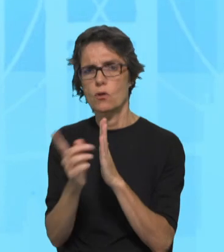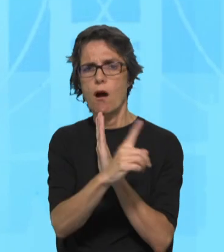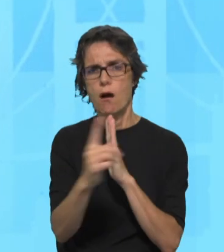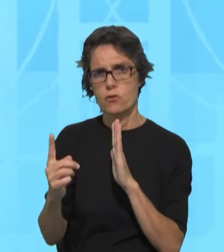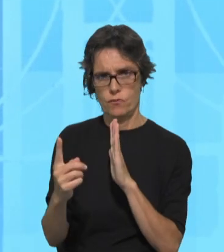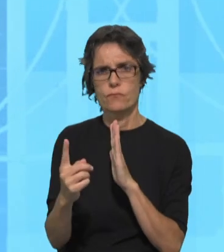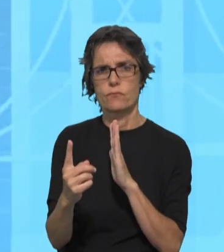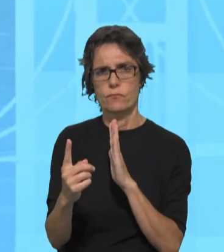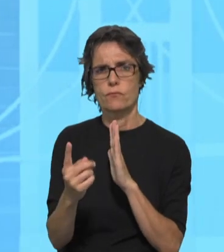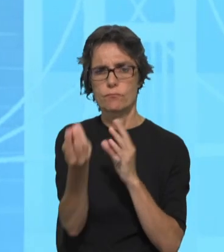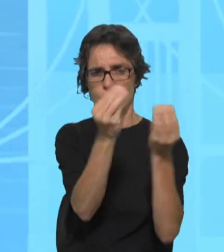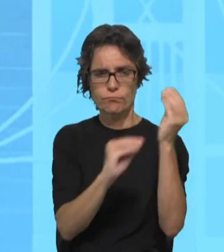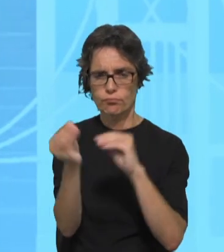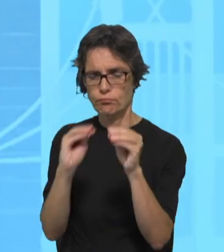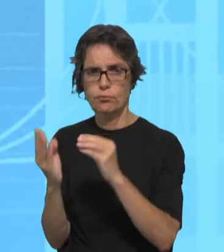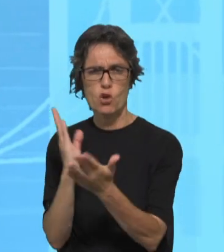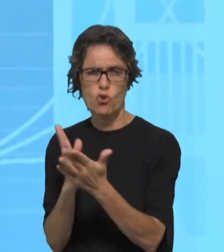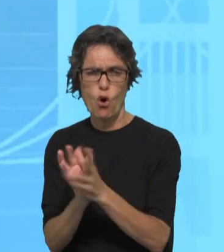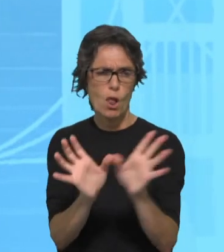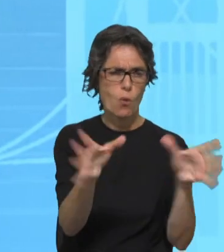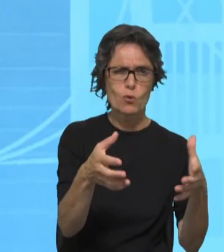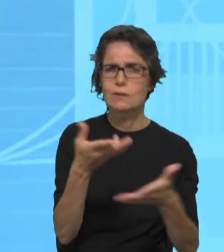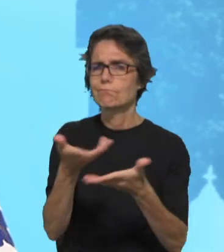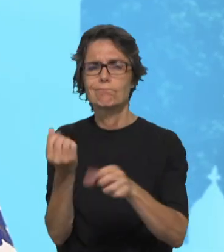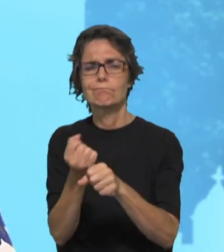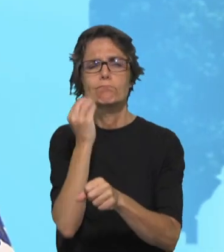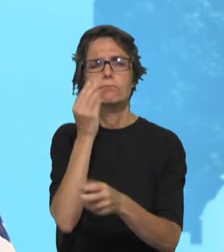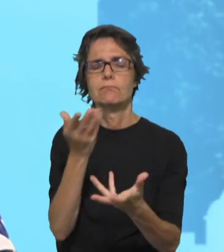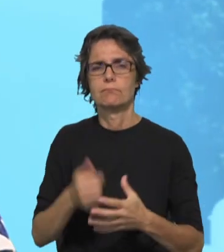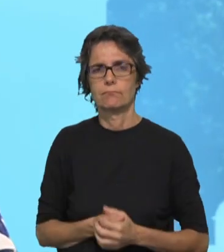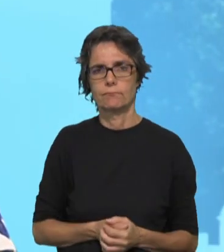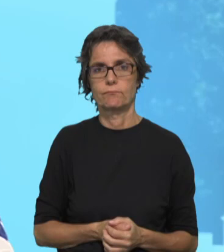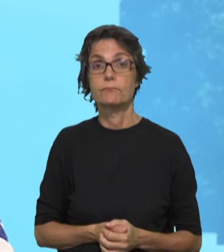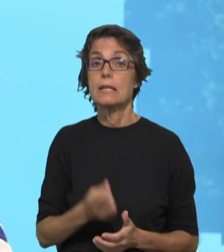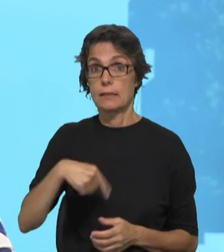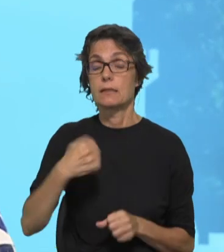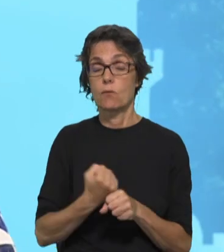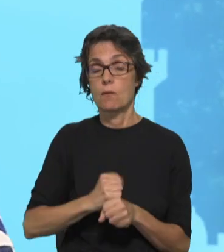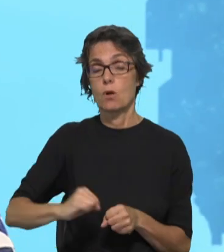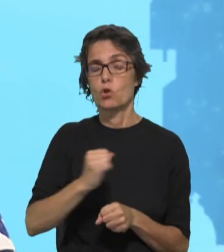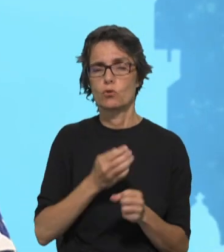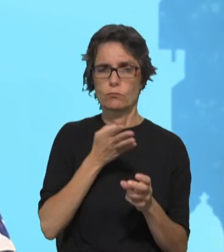elaborando para comunidades, para escolas, como é tem sido o vosso trabalho? Tem várias frentes, de facto.